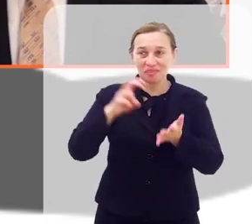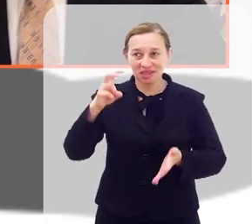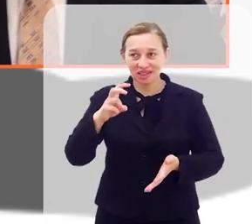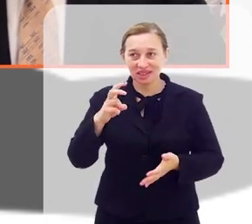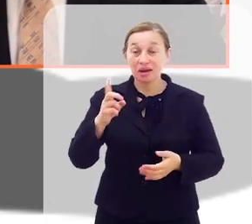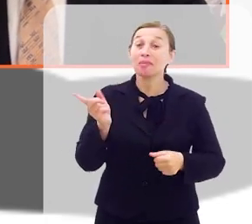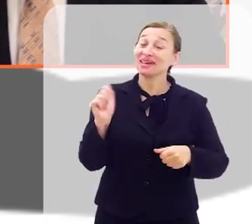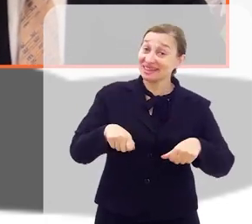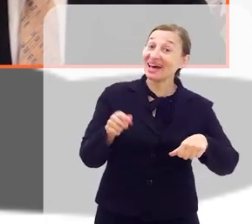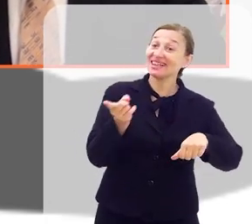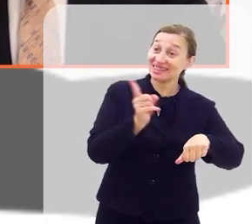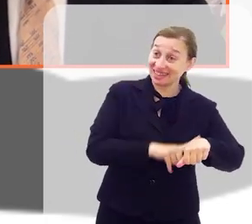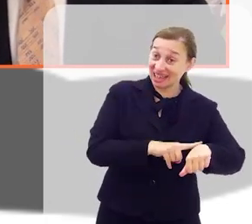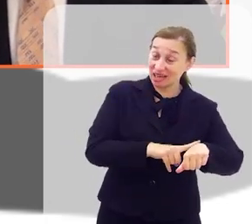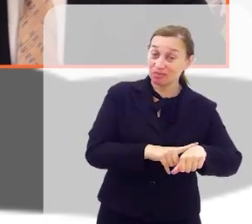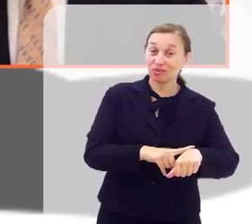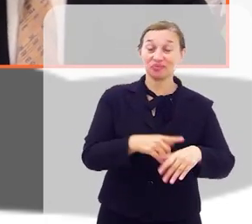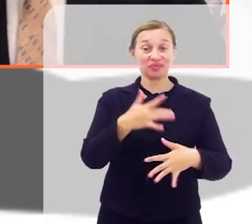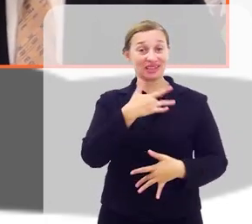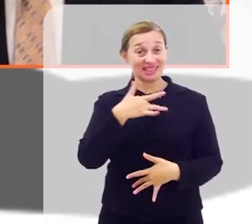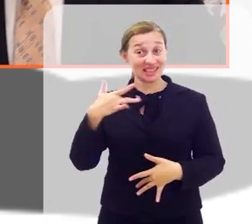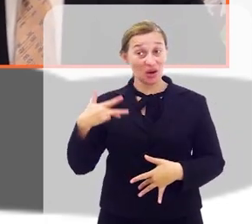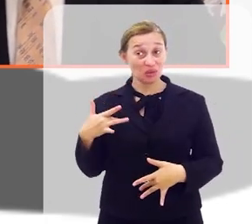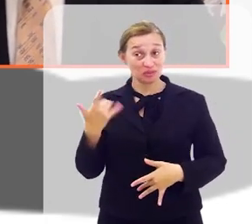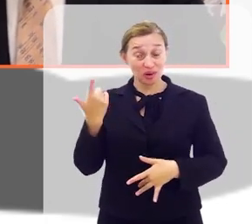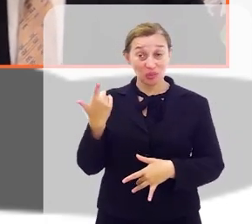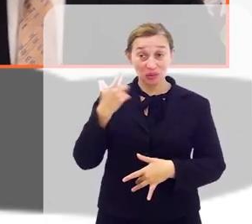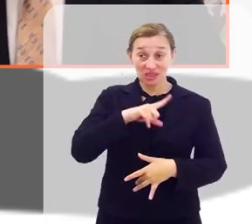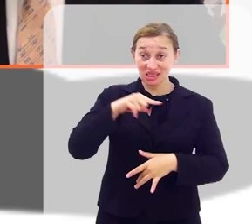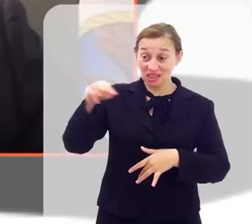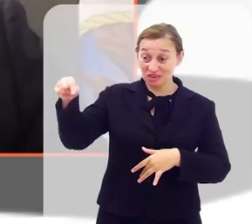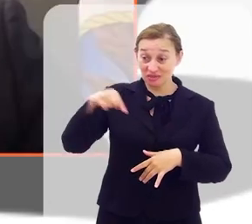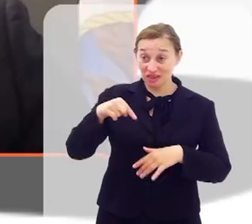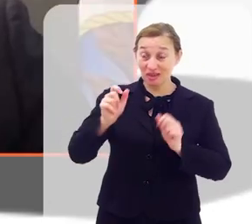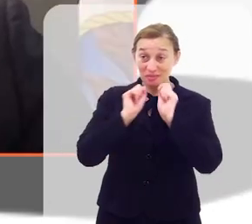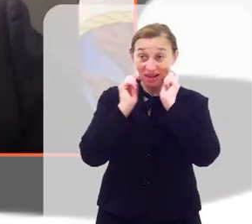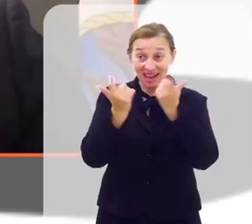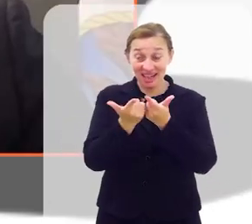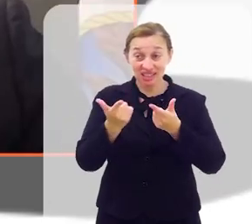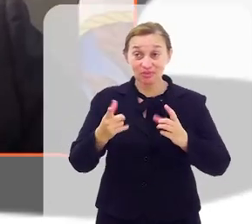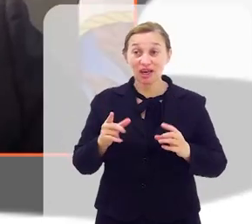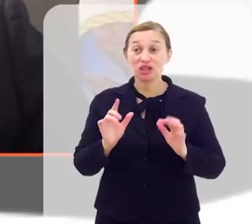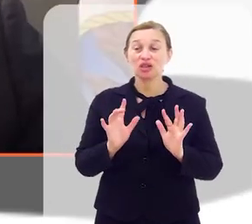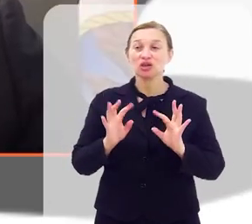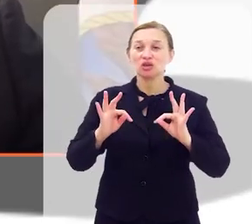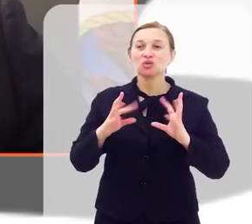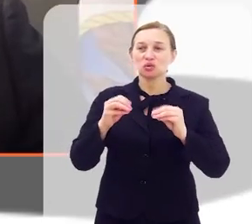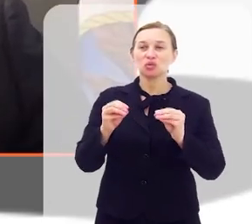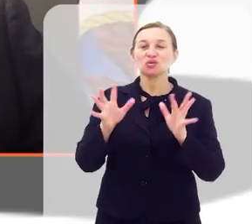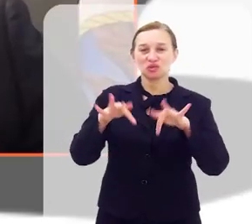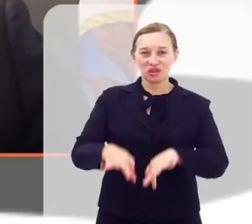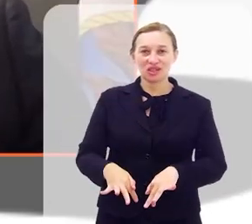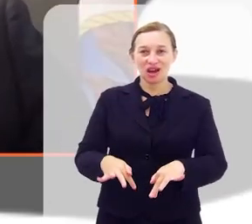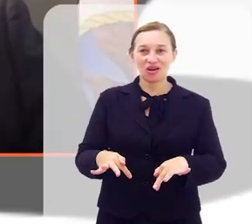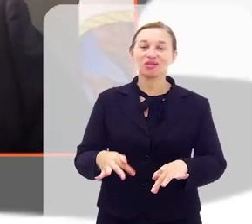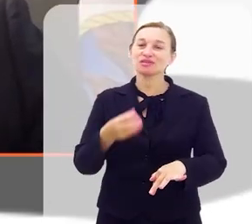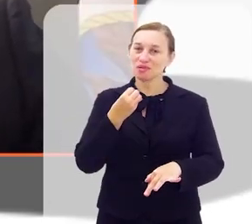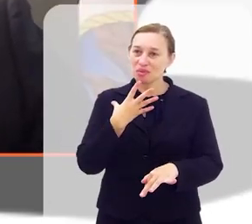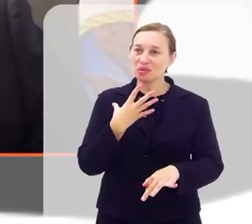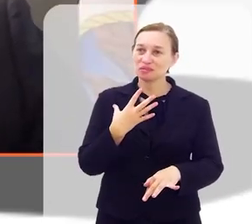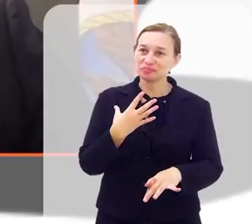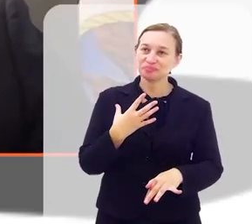para dar tempo e ter condição e saúde, para dar conta de tudo. Mas no final dá tudo conta, porque a gente procura ser bem